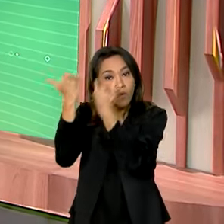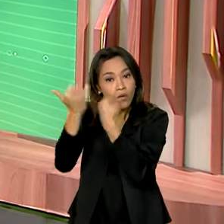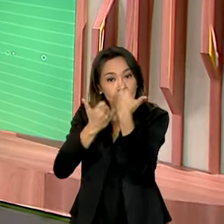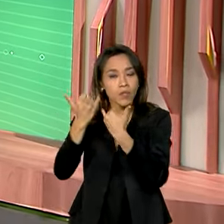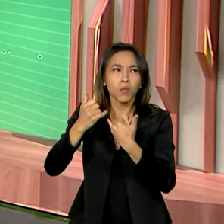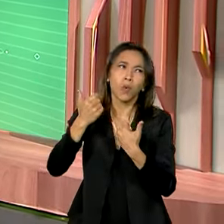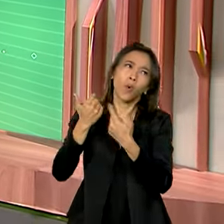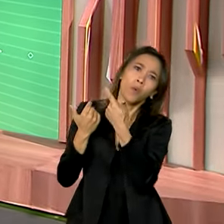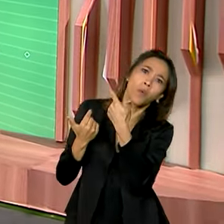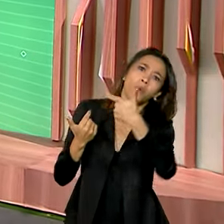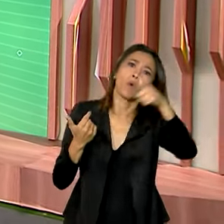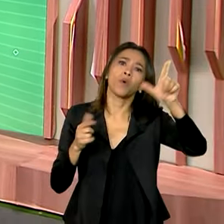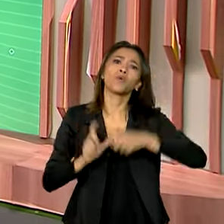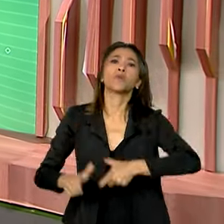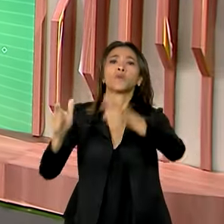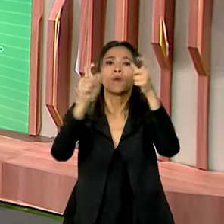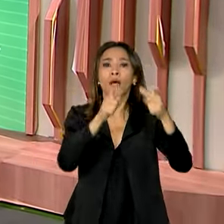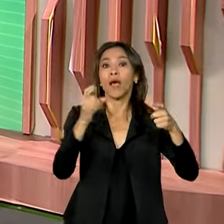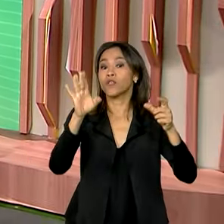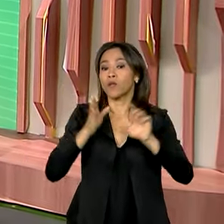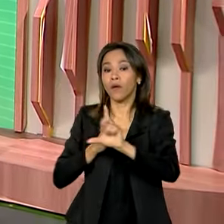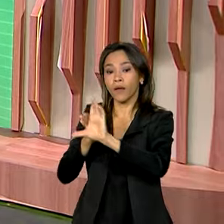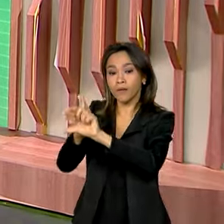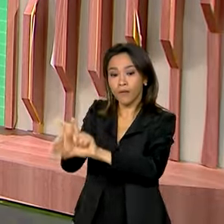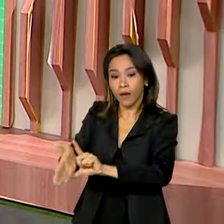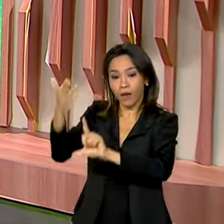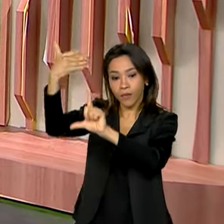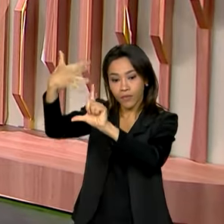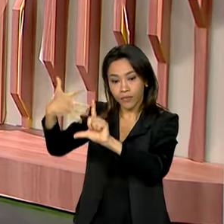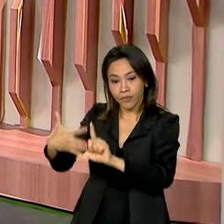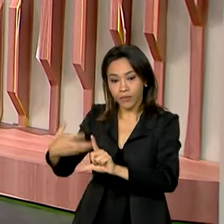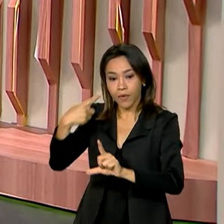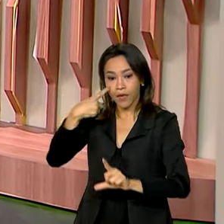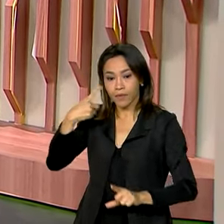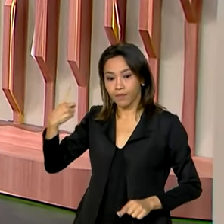alguma outra localidade, basta acessar gov.br